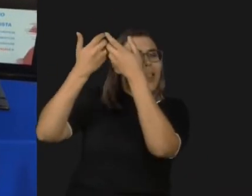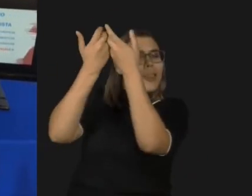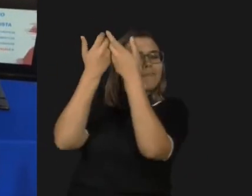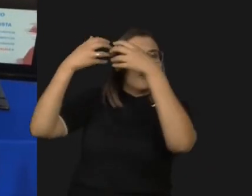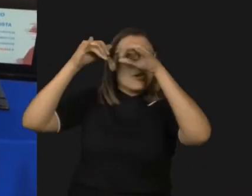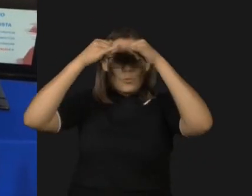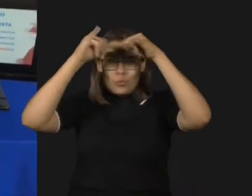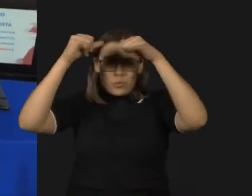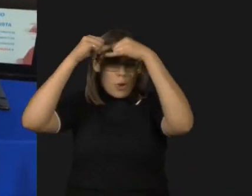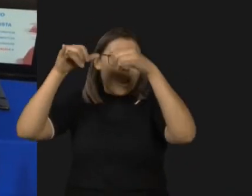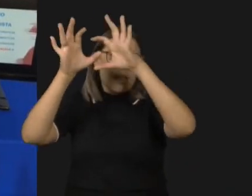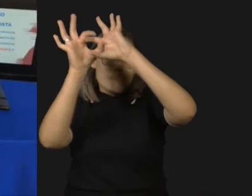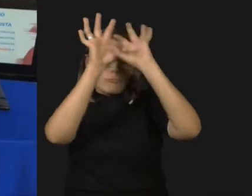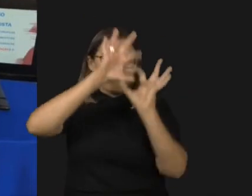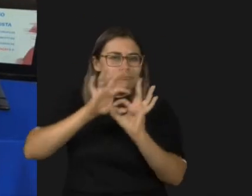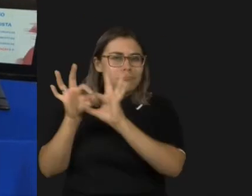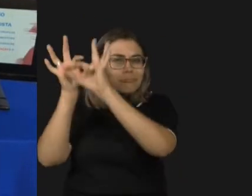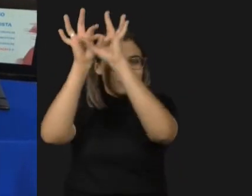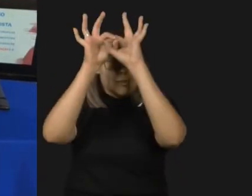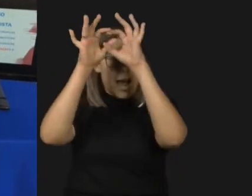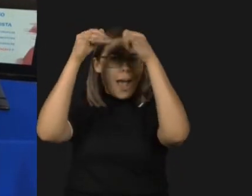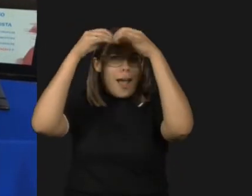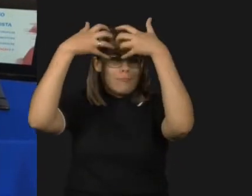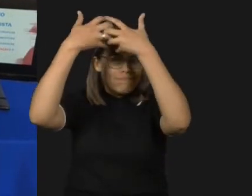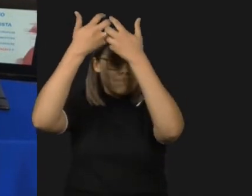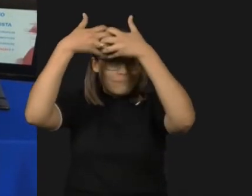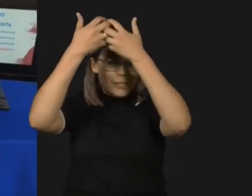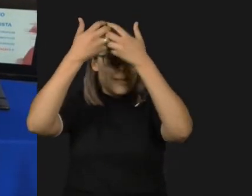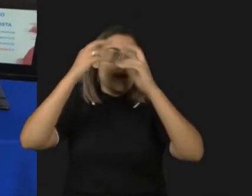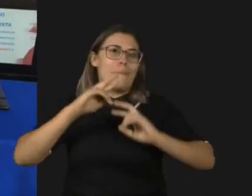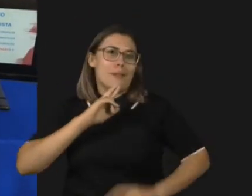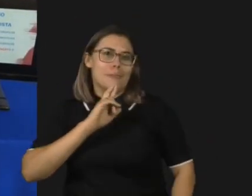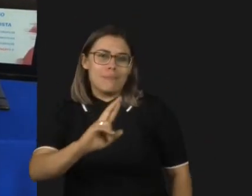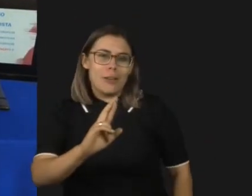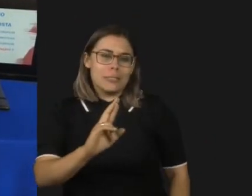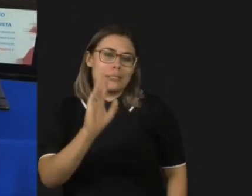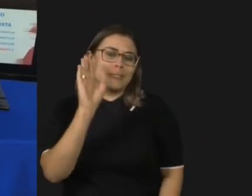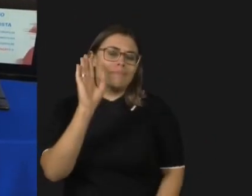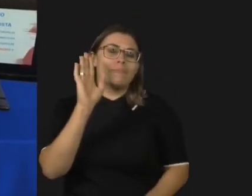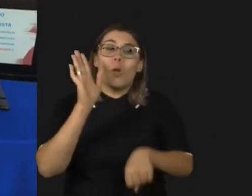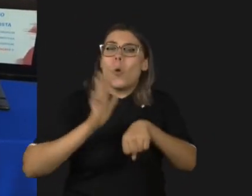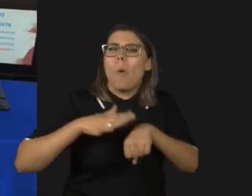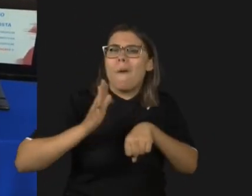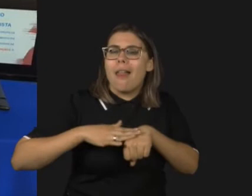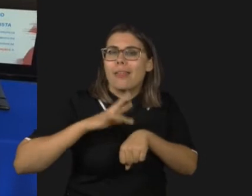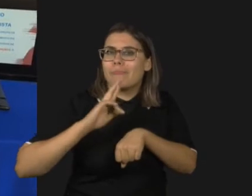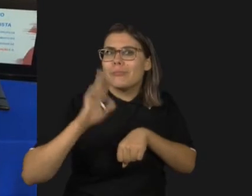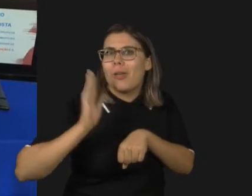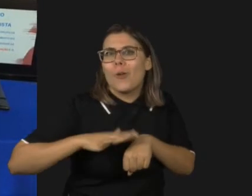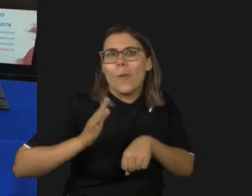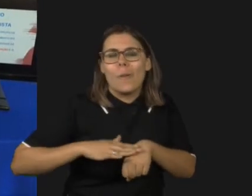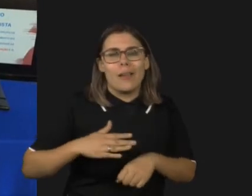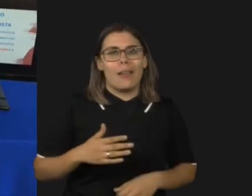observam e fazem com que tu dês a resposta concreta e mais correta para cada momento. Sem esse